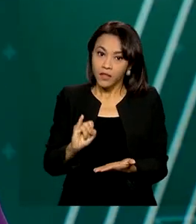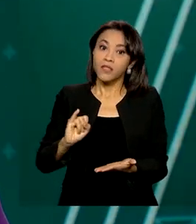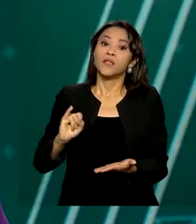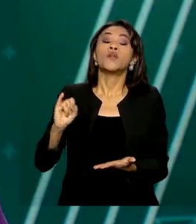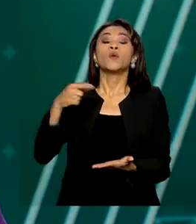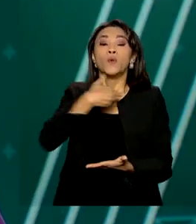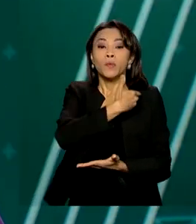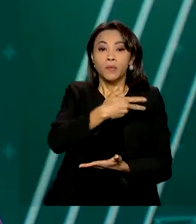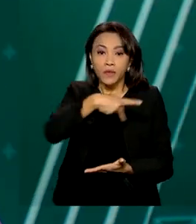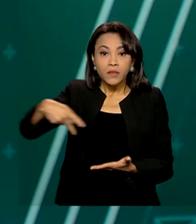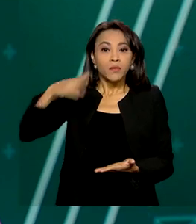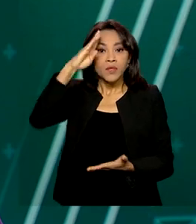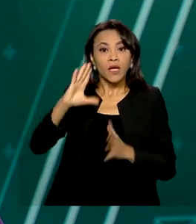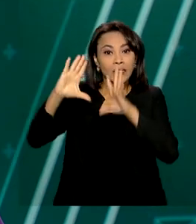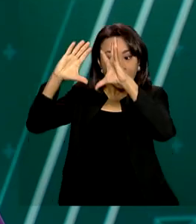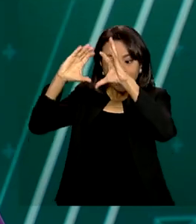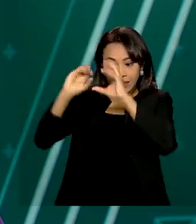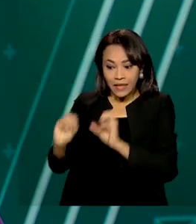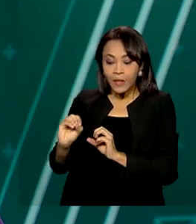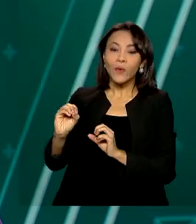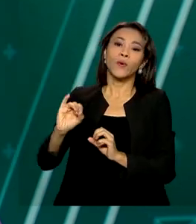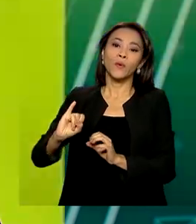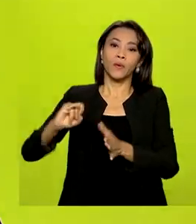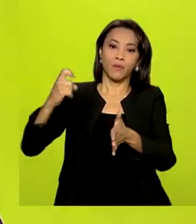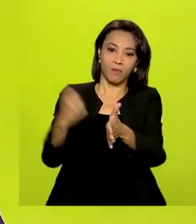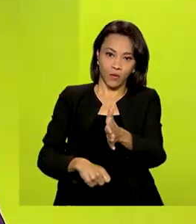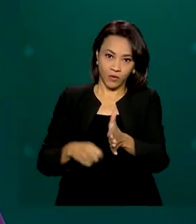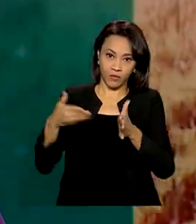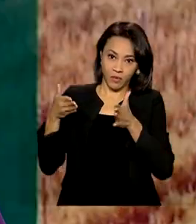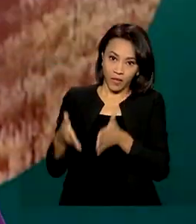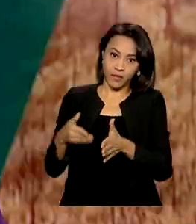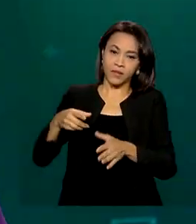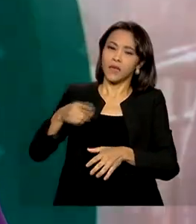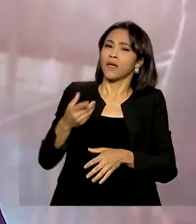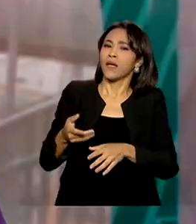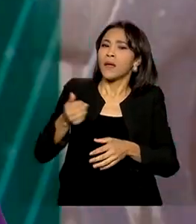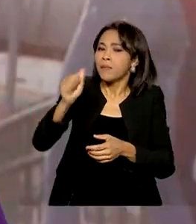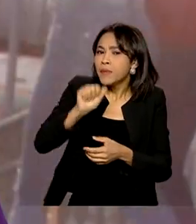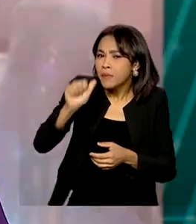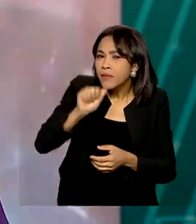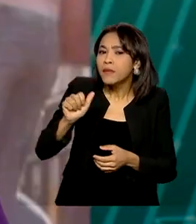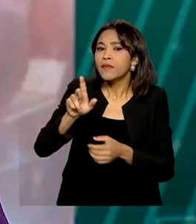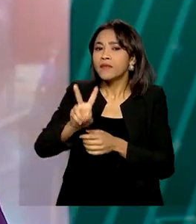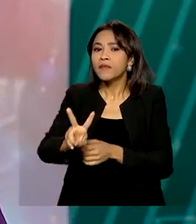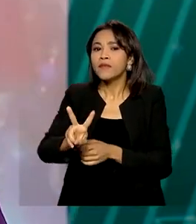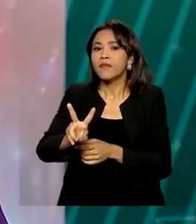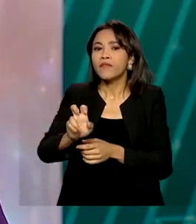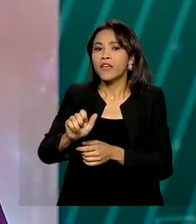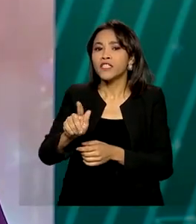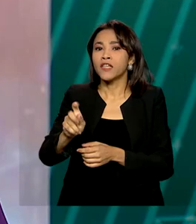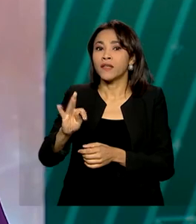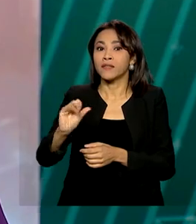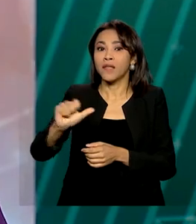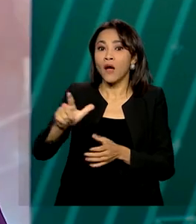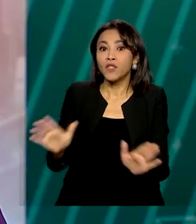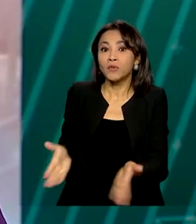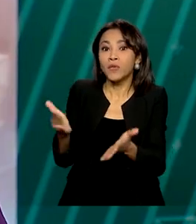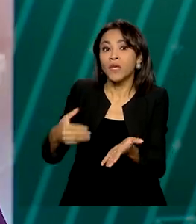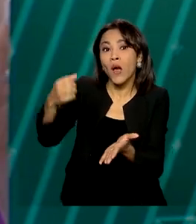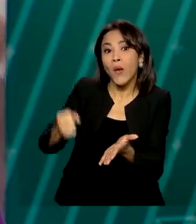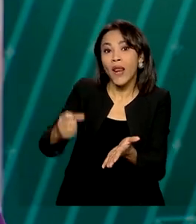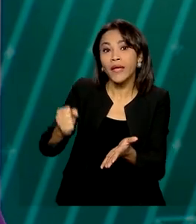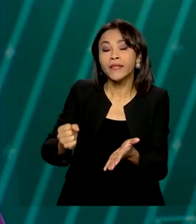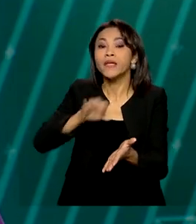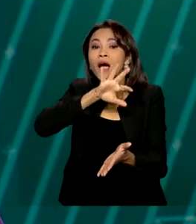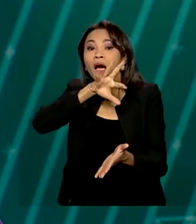alíquotas do imposto de importação para este tipo de produto. Bebidas vegetais são uma alternativa ao leite animal para pessoas que têm algum